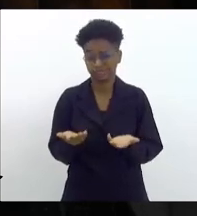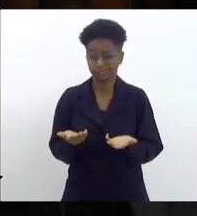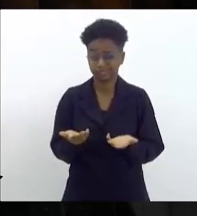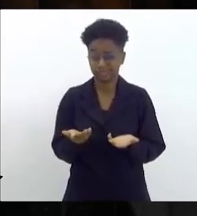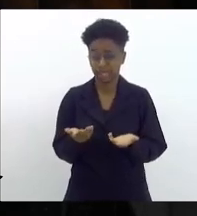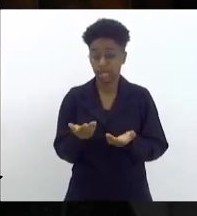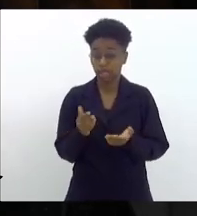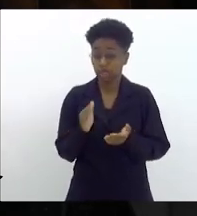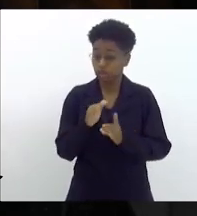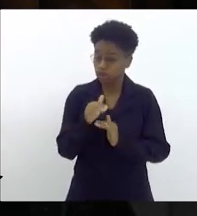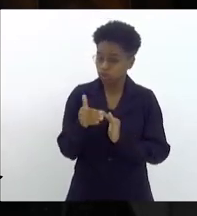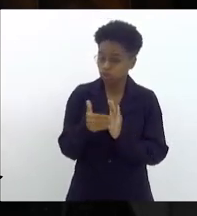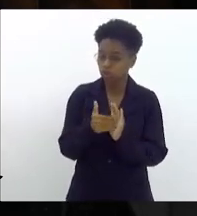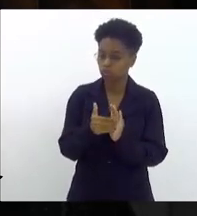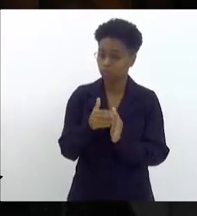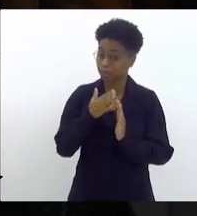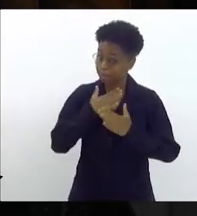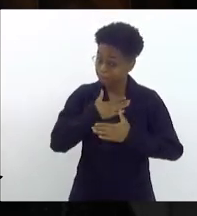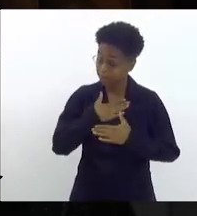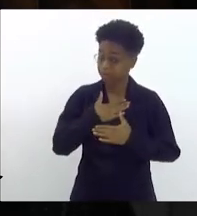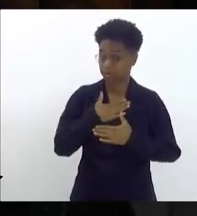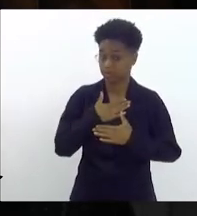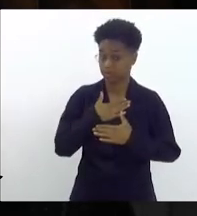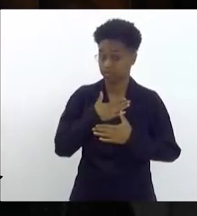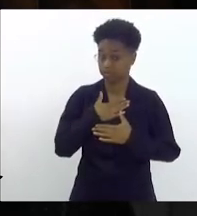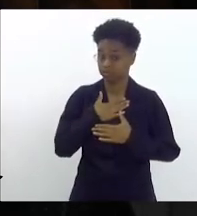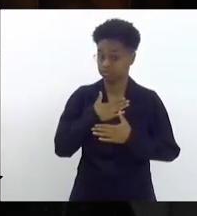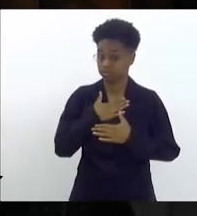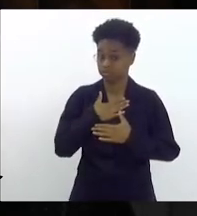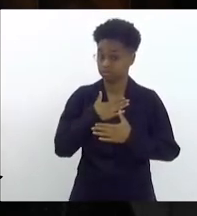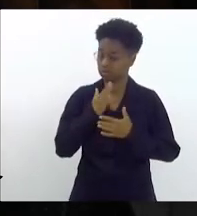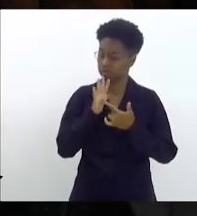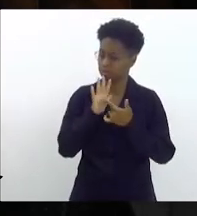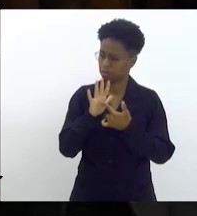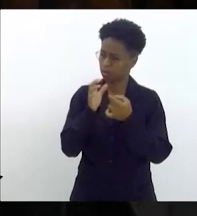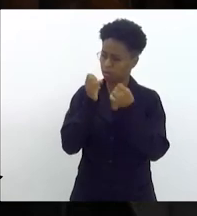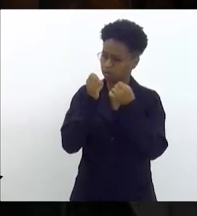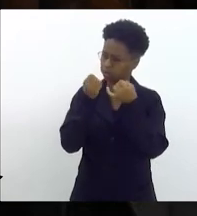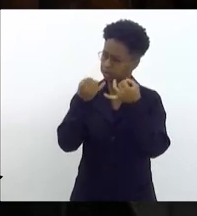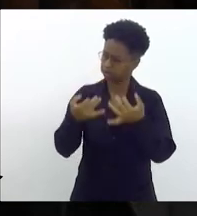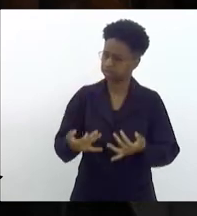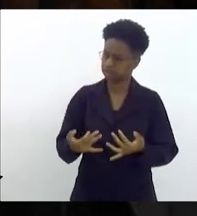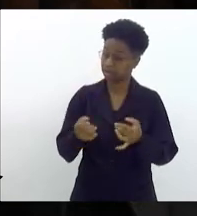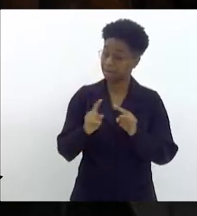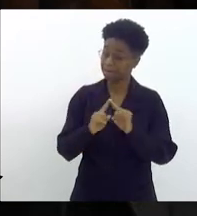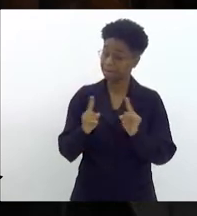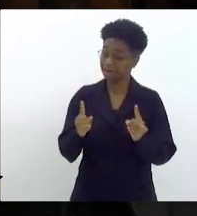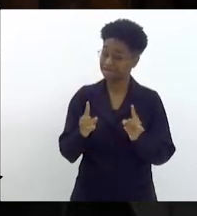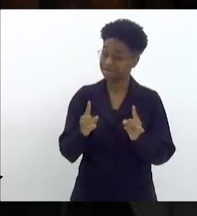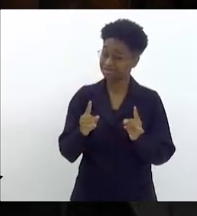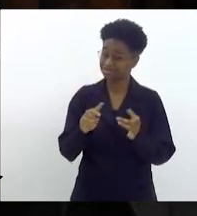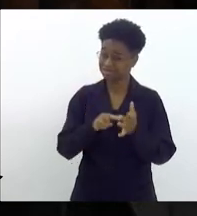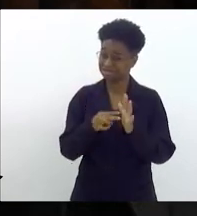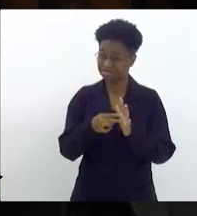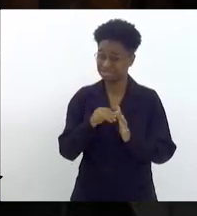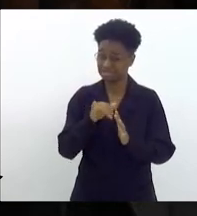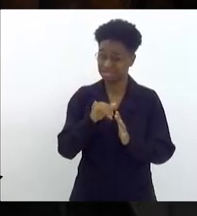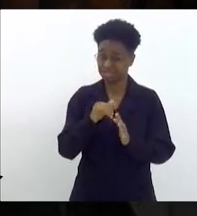Tudo isso, para mim, explica, mas não justifica.